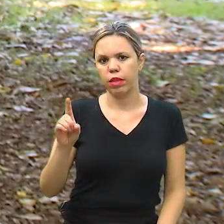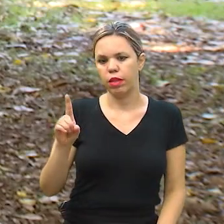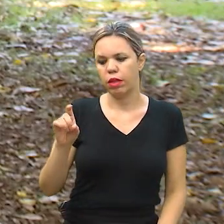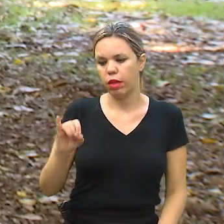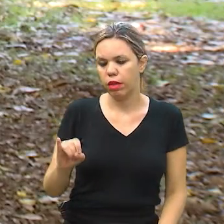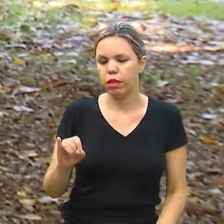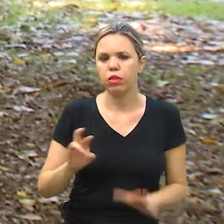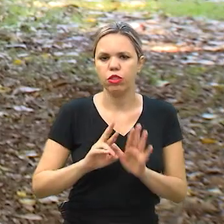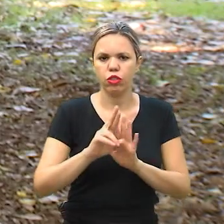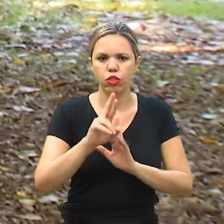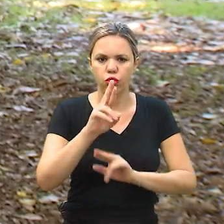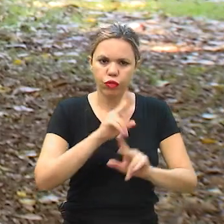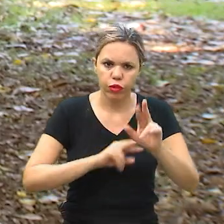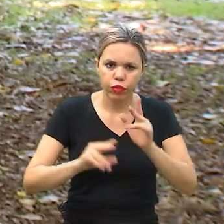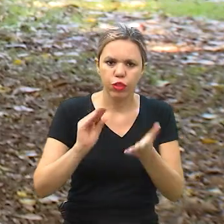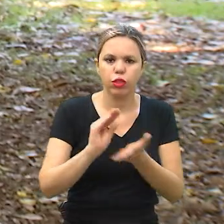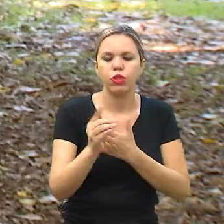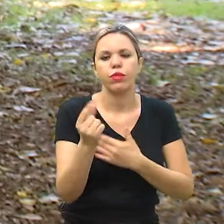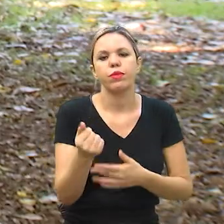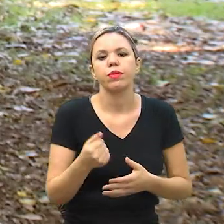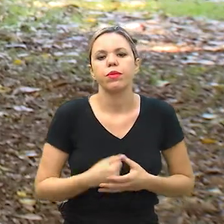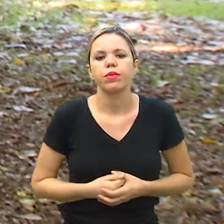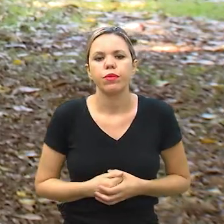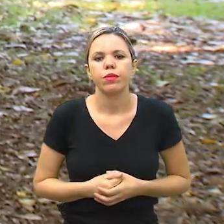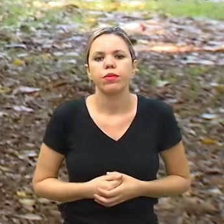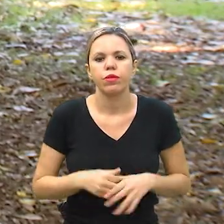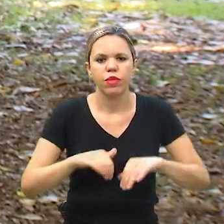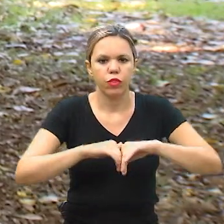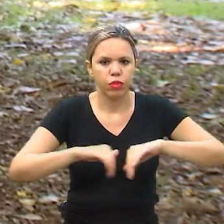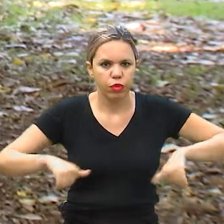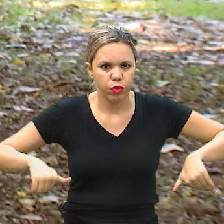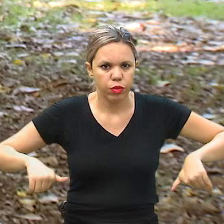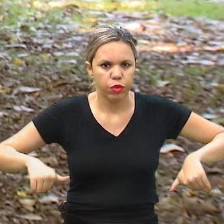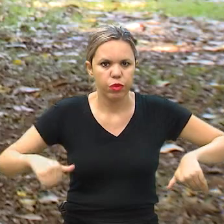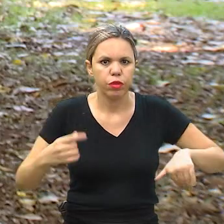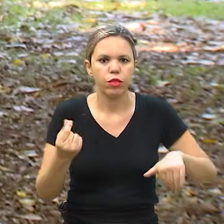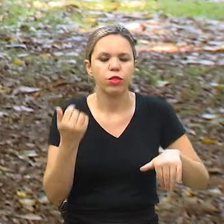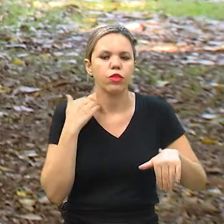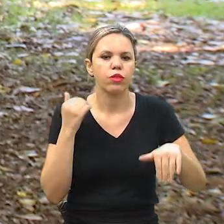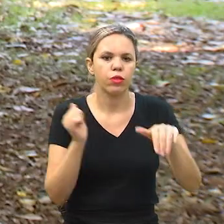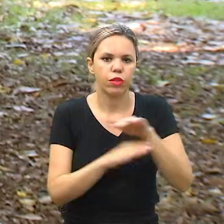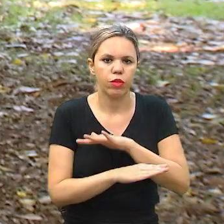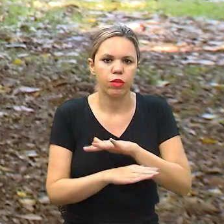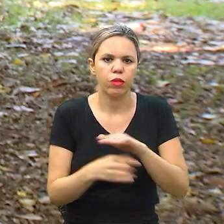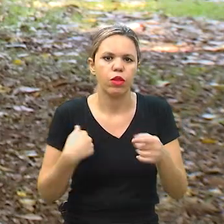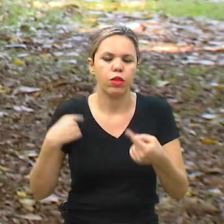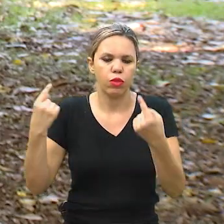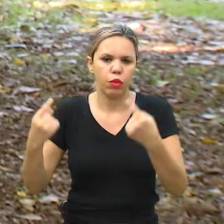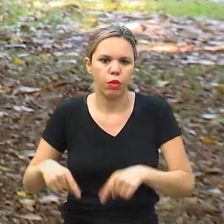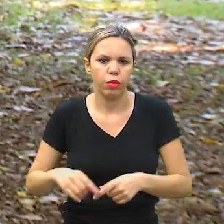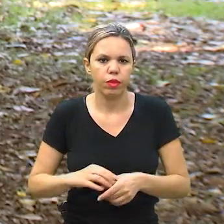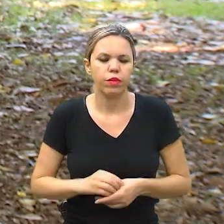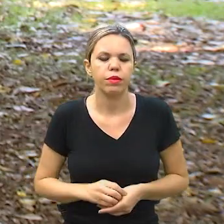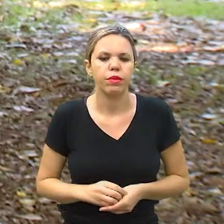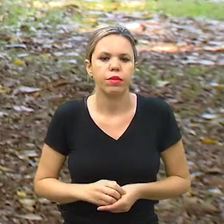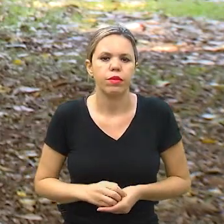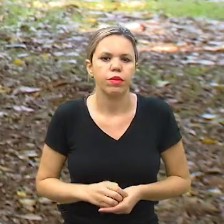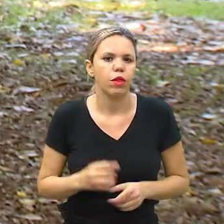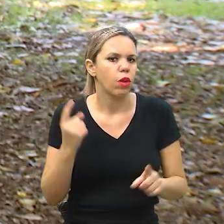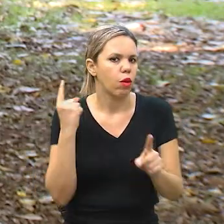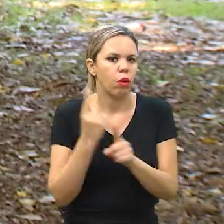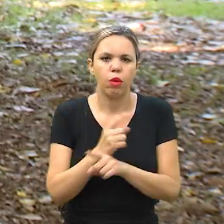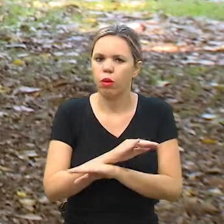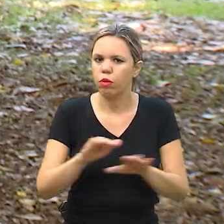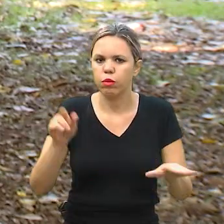diversifique os seus investimentos e desprenda completamente da poupança. Eu sou bem contra a poupança. Você não vai encontrar